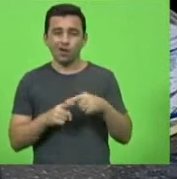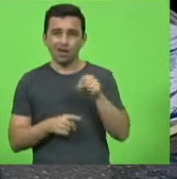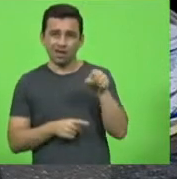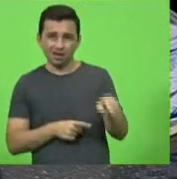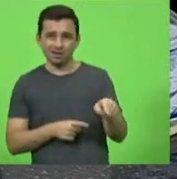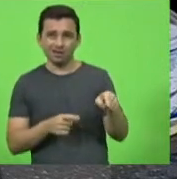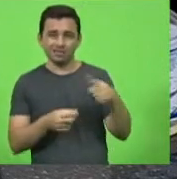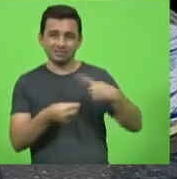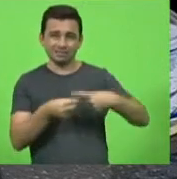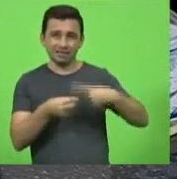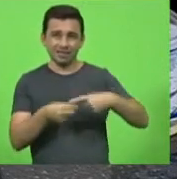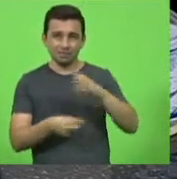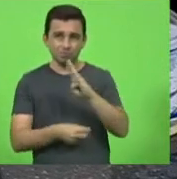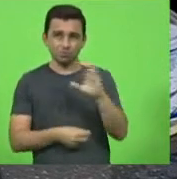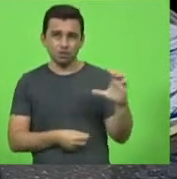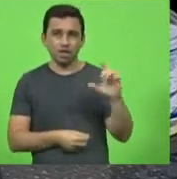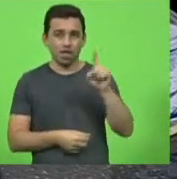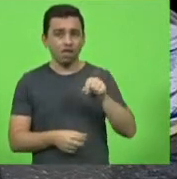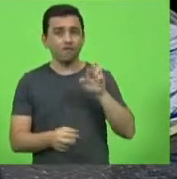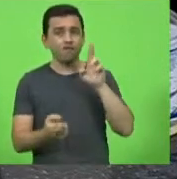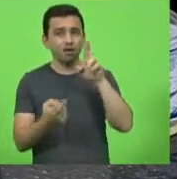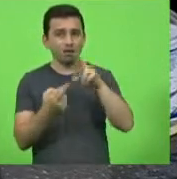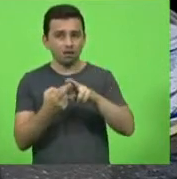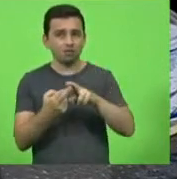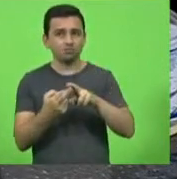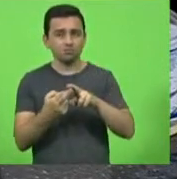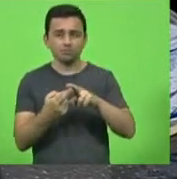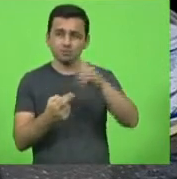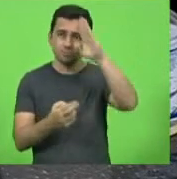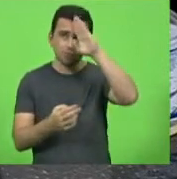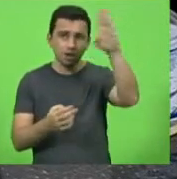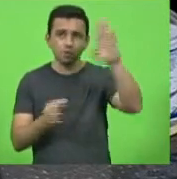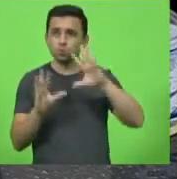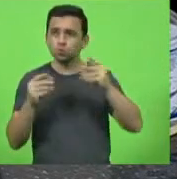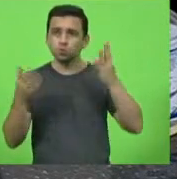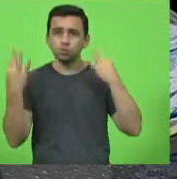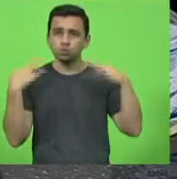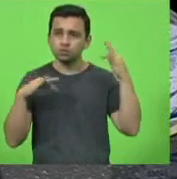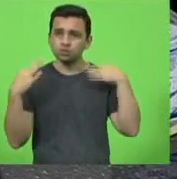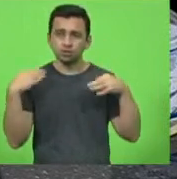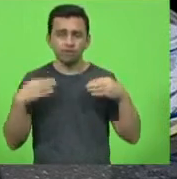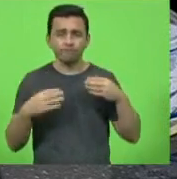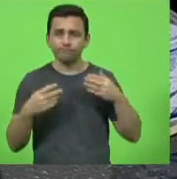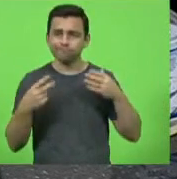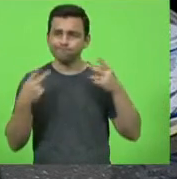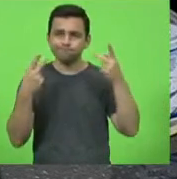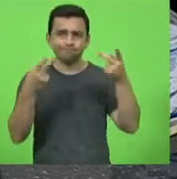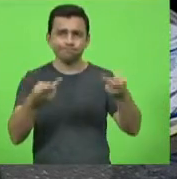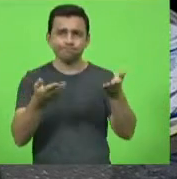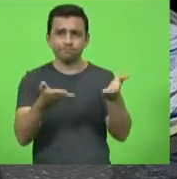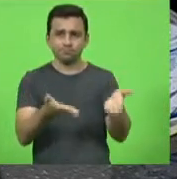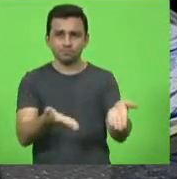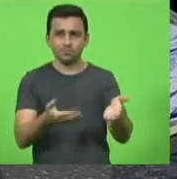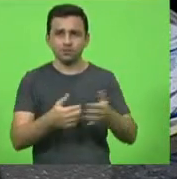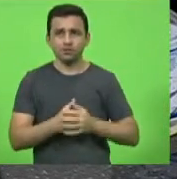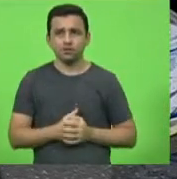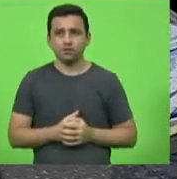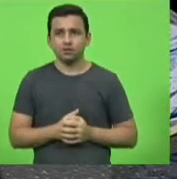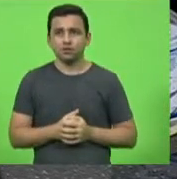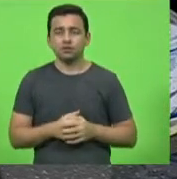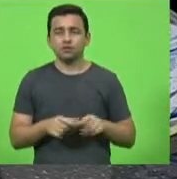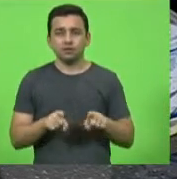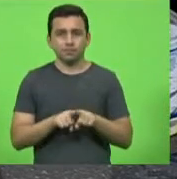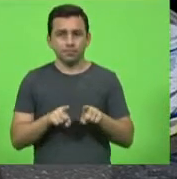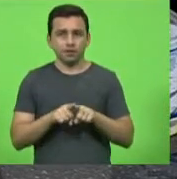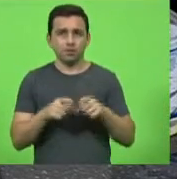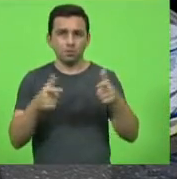principais referências dos principais destinos do turismo brasileiro da marina